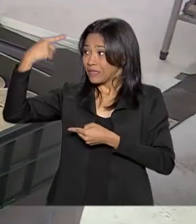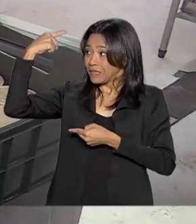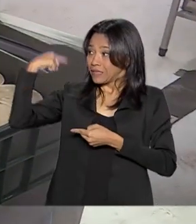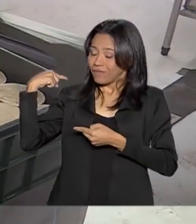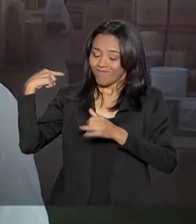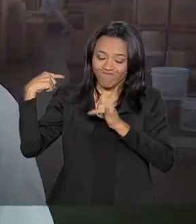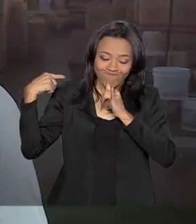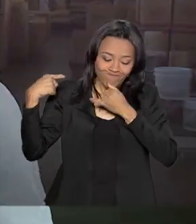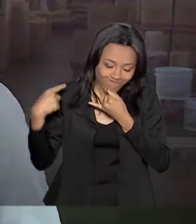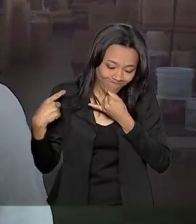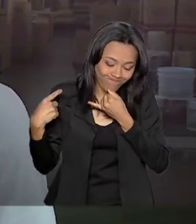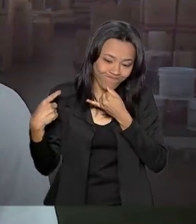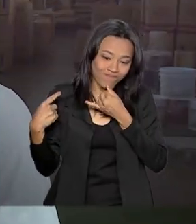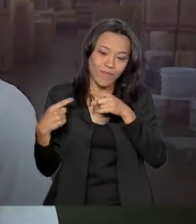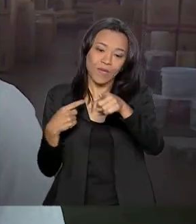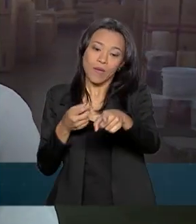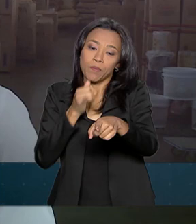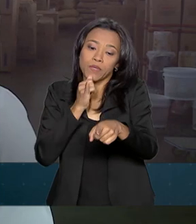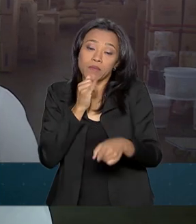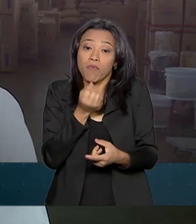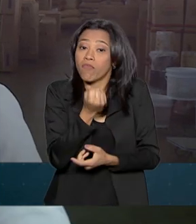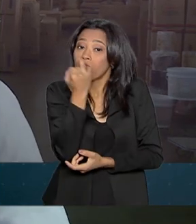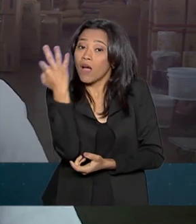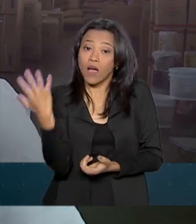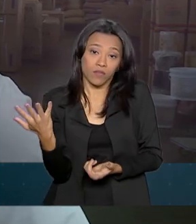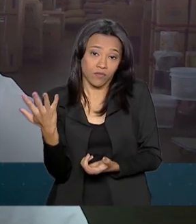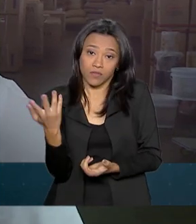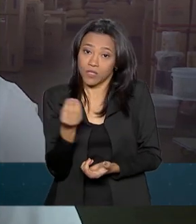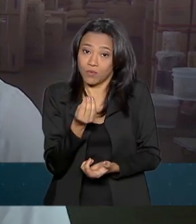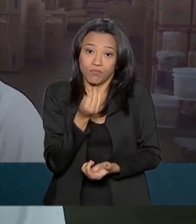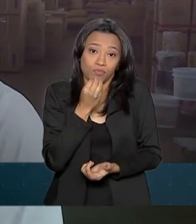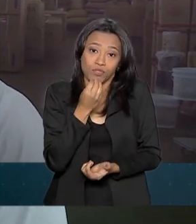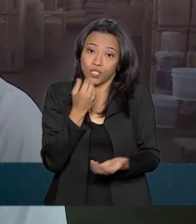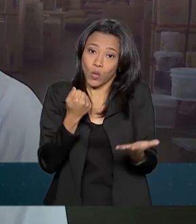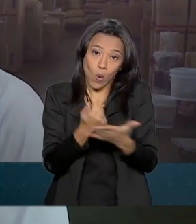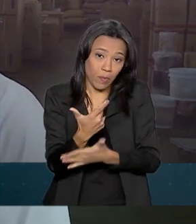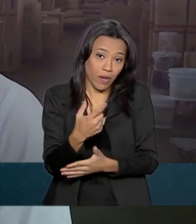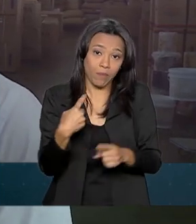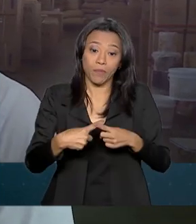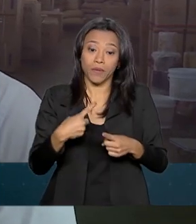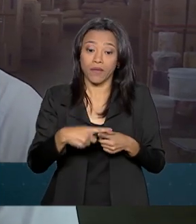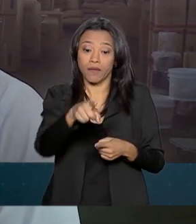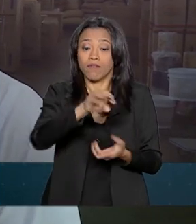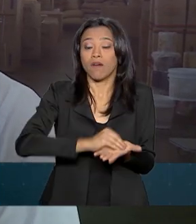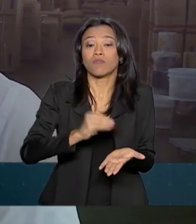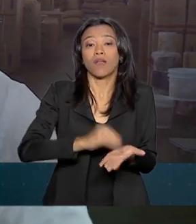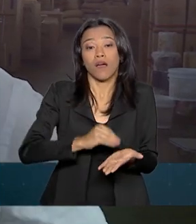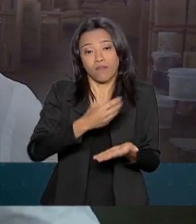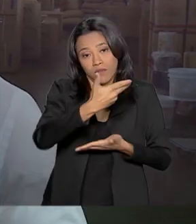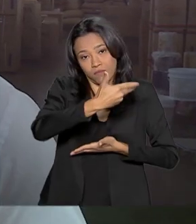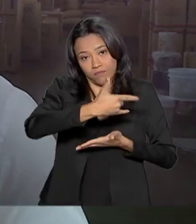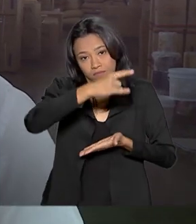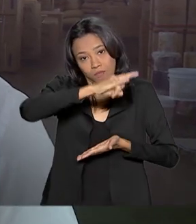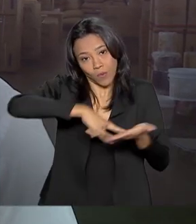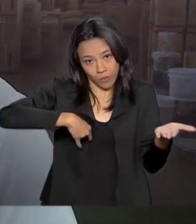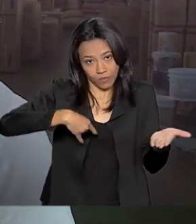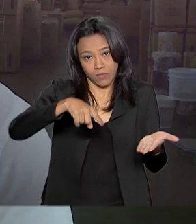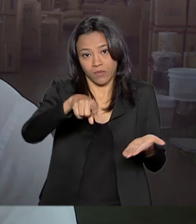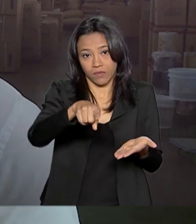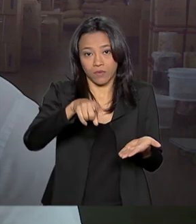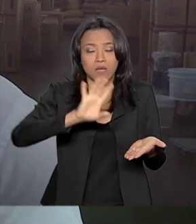um desânimo. Vários clientes, por exemplo, que não poderiam comprar de mim porque eu não tinha algumas licenças ainda previstas para a época. Não pela